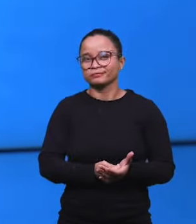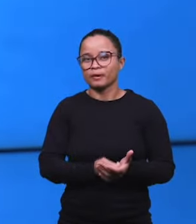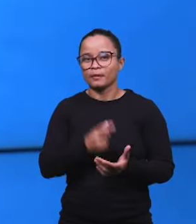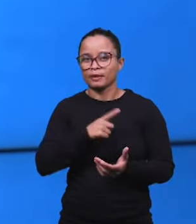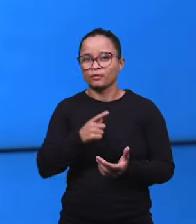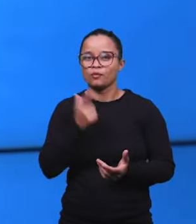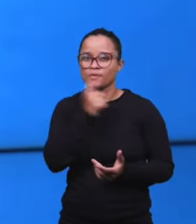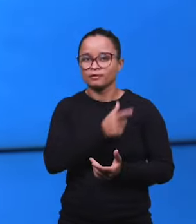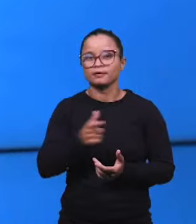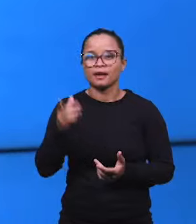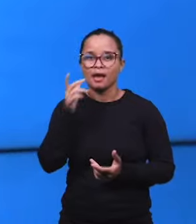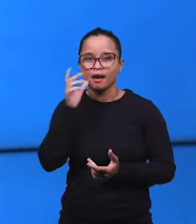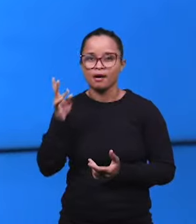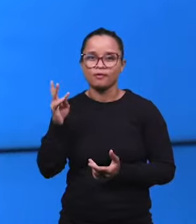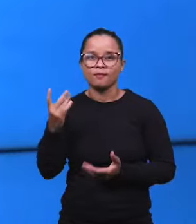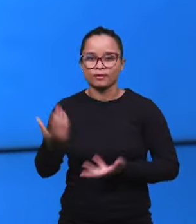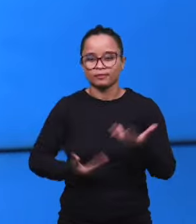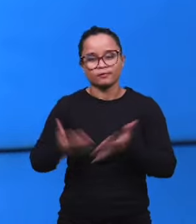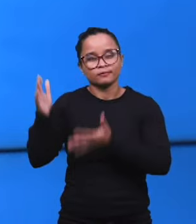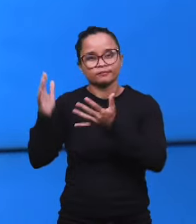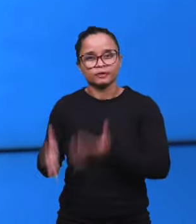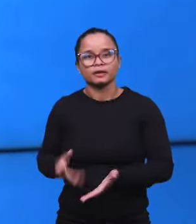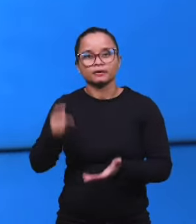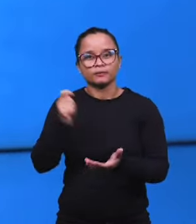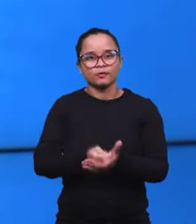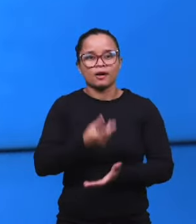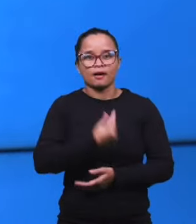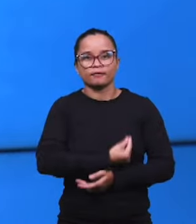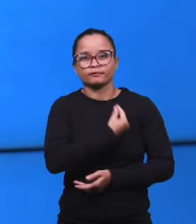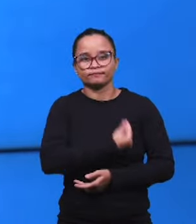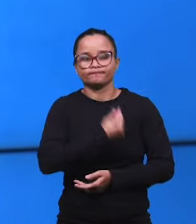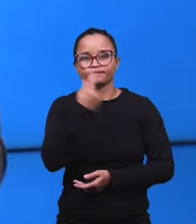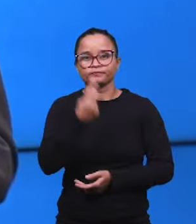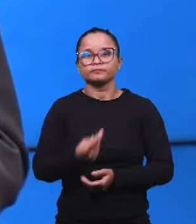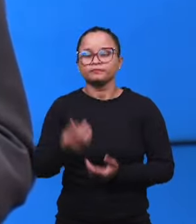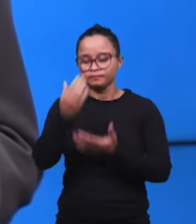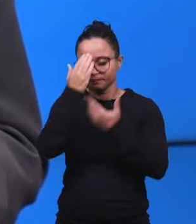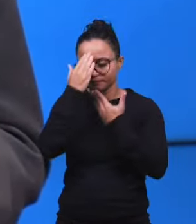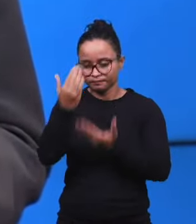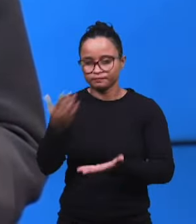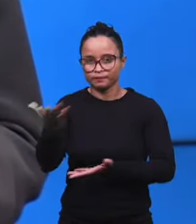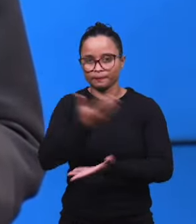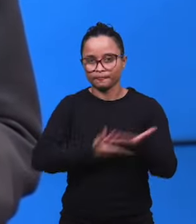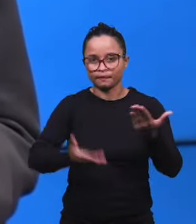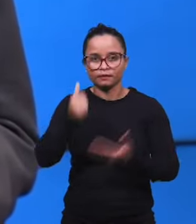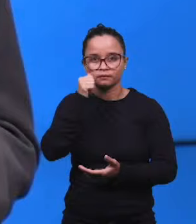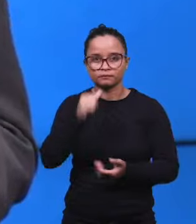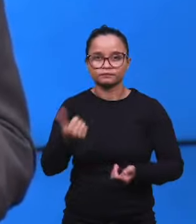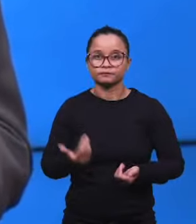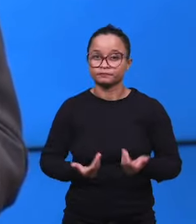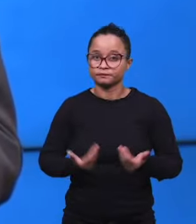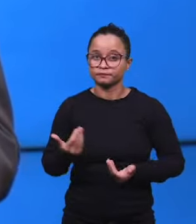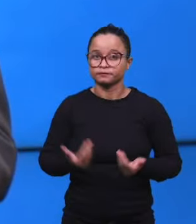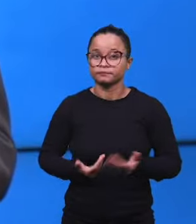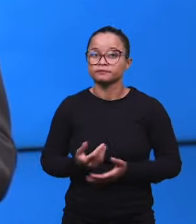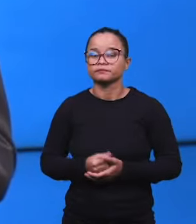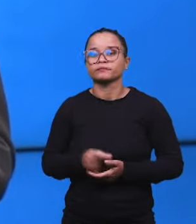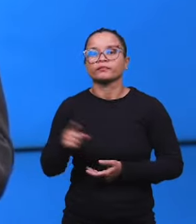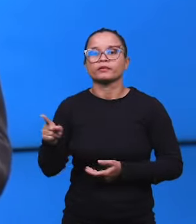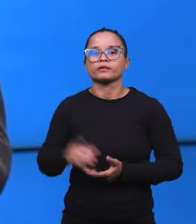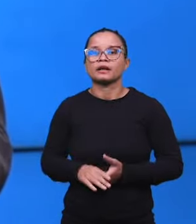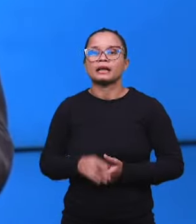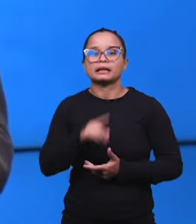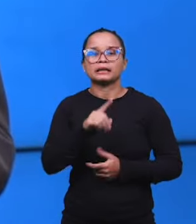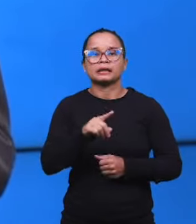pela noiva, igreja, e o preço que Ele pagou foi a sua própria vida. Obrigado, então, pela participação da irmã, a irmã Esther Lima,